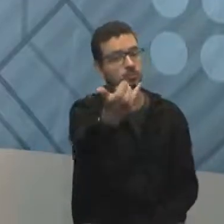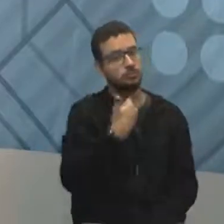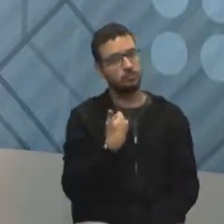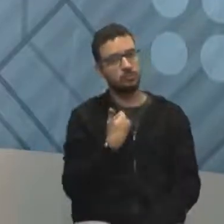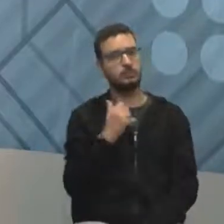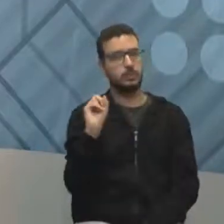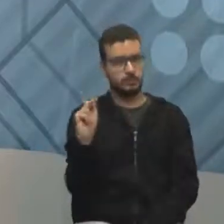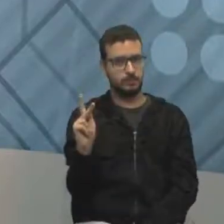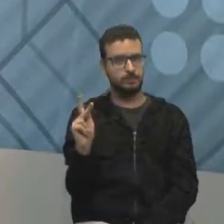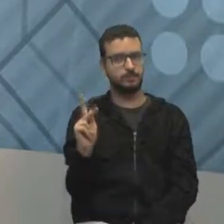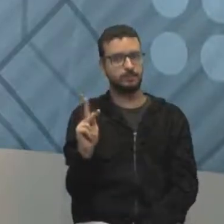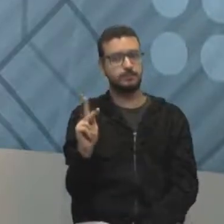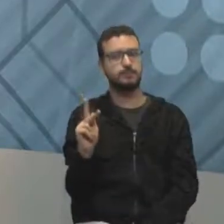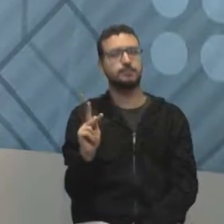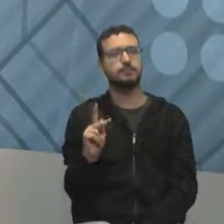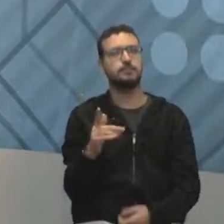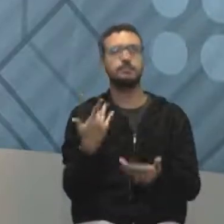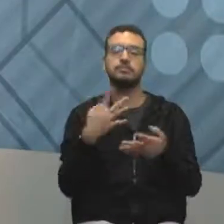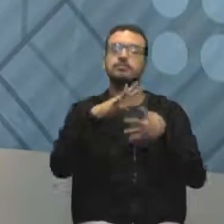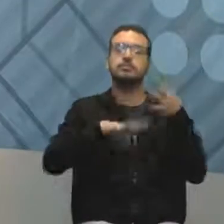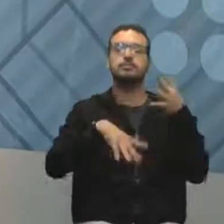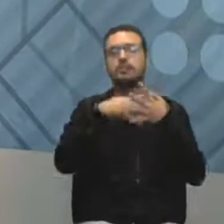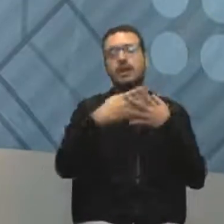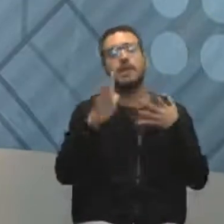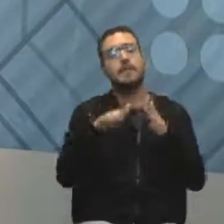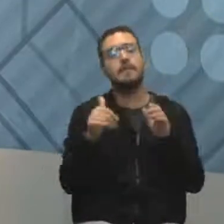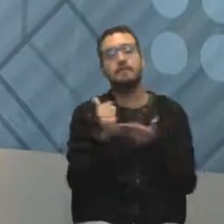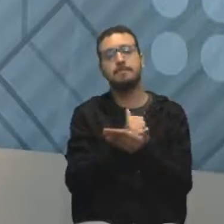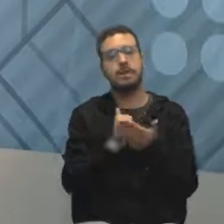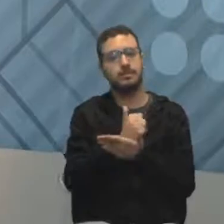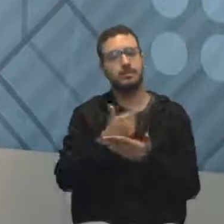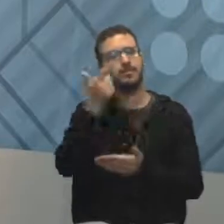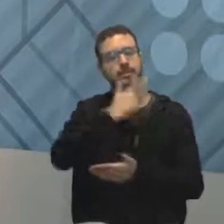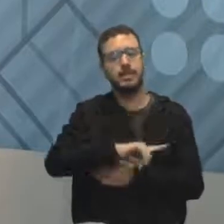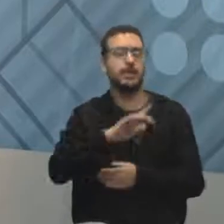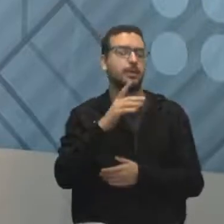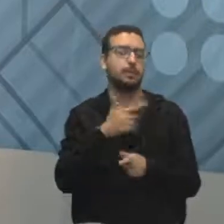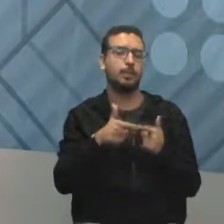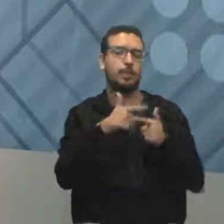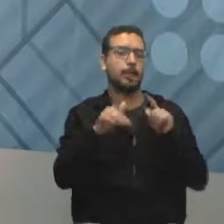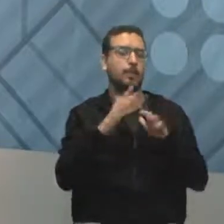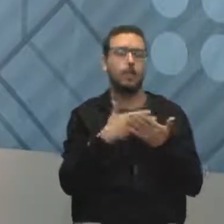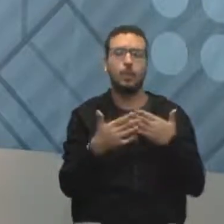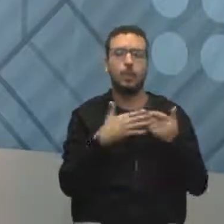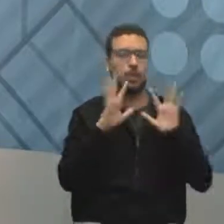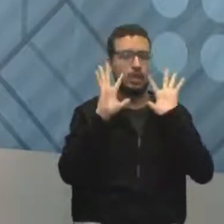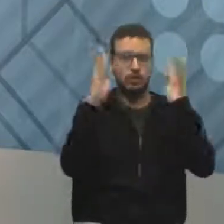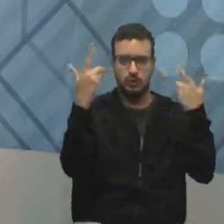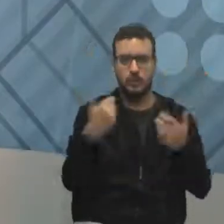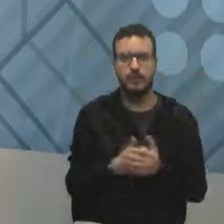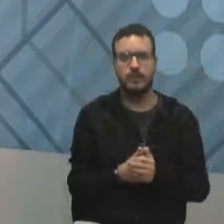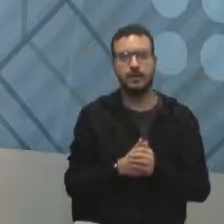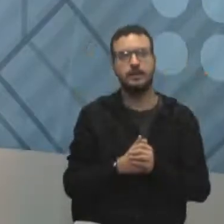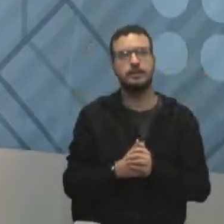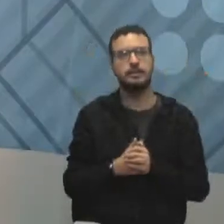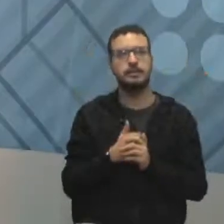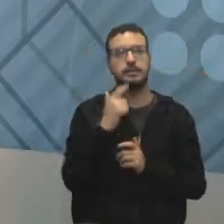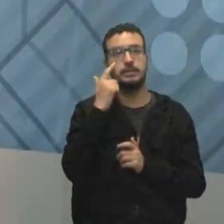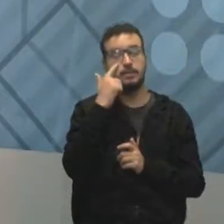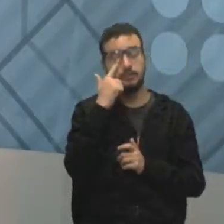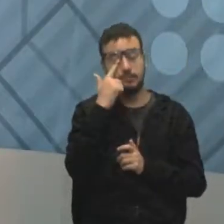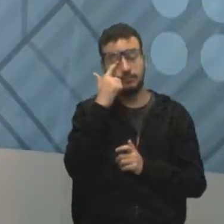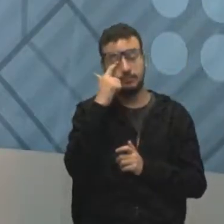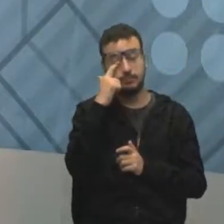entendeu. E essa planilhinha, ela é básica, ela consegue fazer, resolver qualquer problema. Então, vamos resolver o nosso problema que é montar o nosso